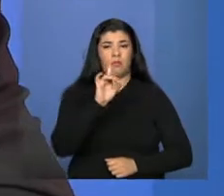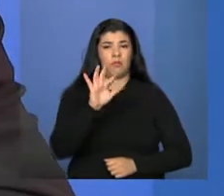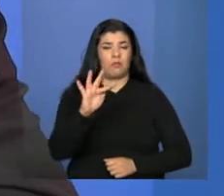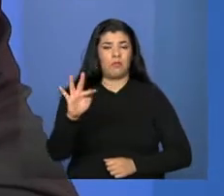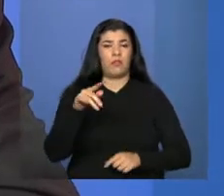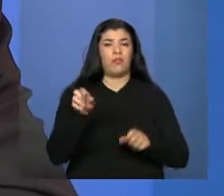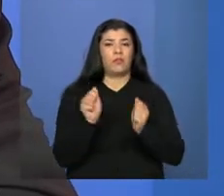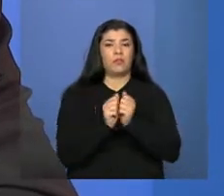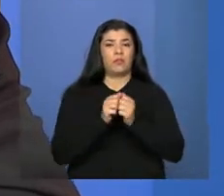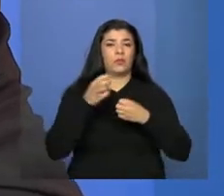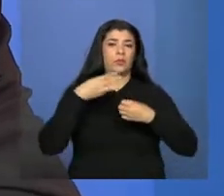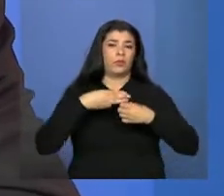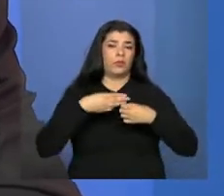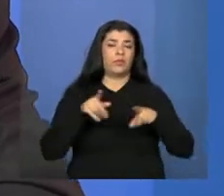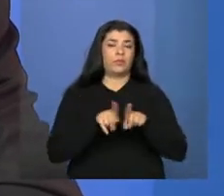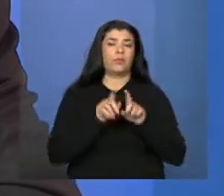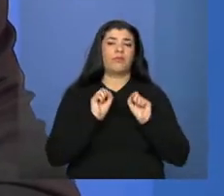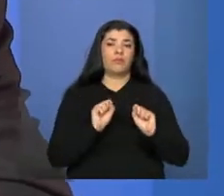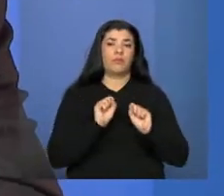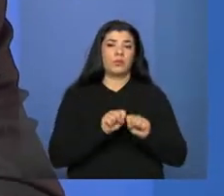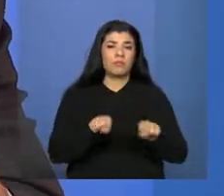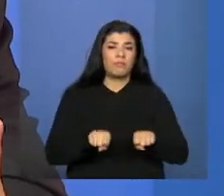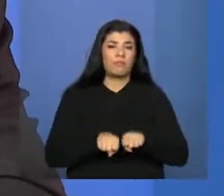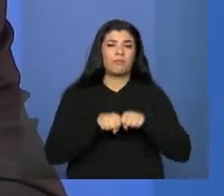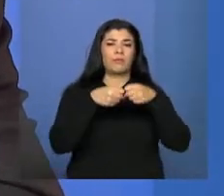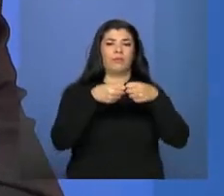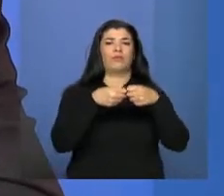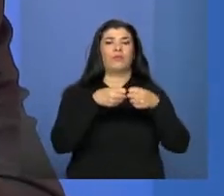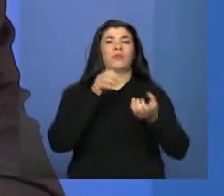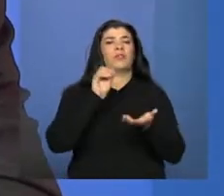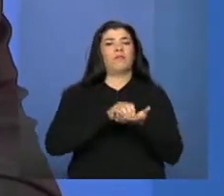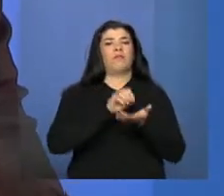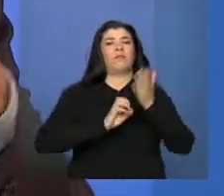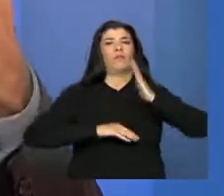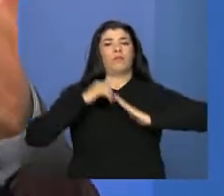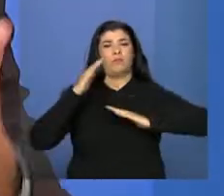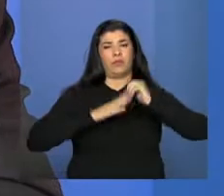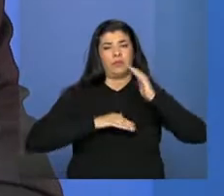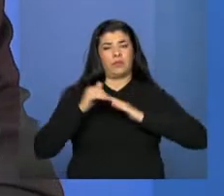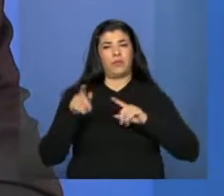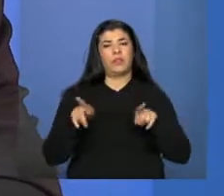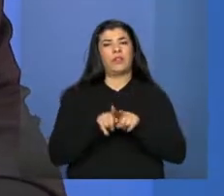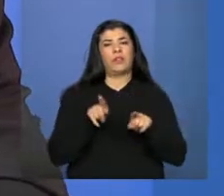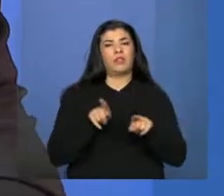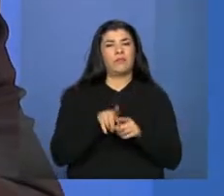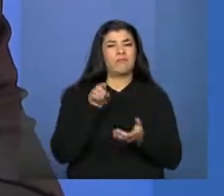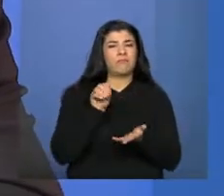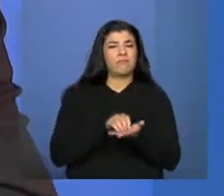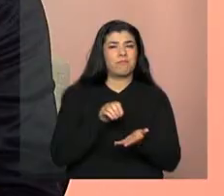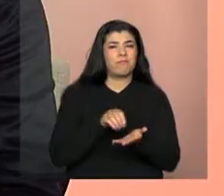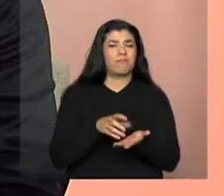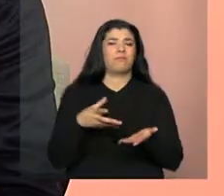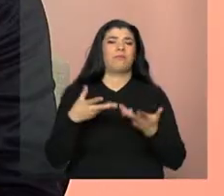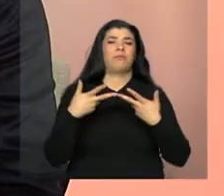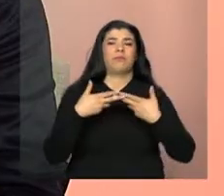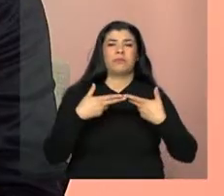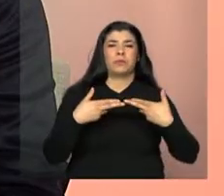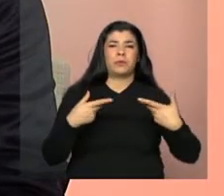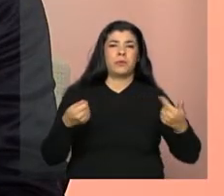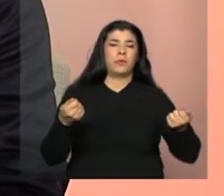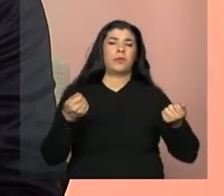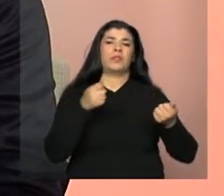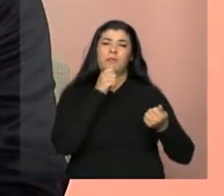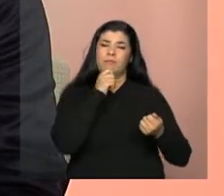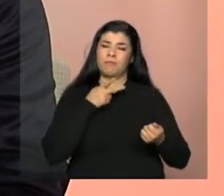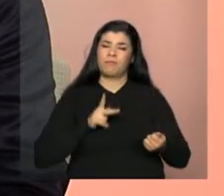Municípios, para que nós possamos romper com a desprofissionalização, com a desprecarização, né, com a precarização que ainda